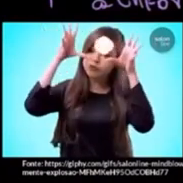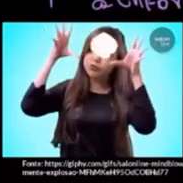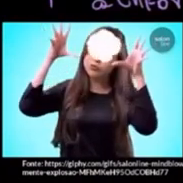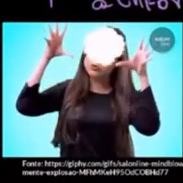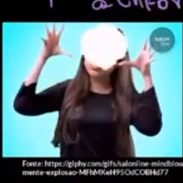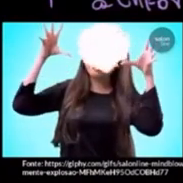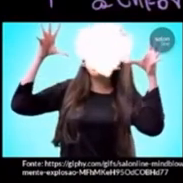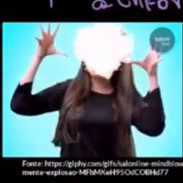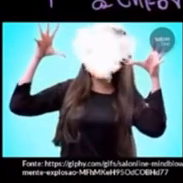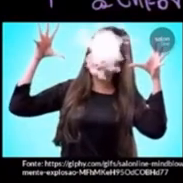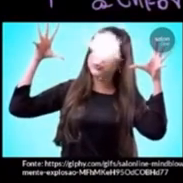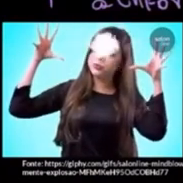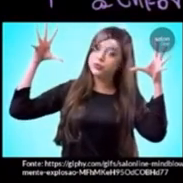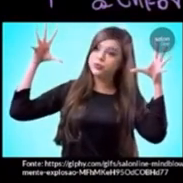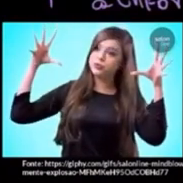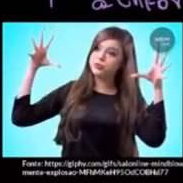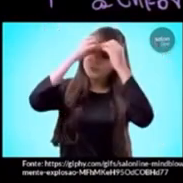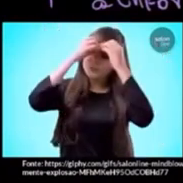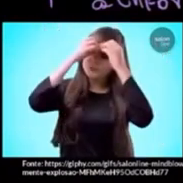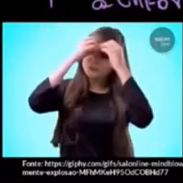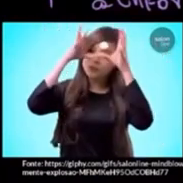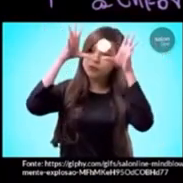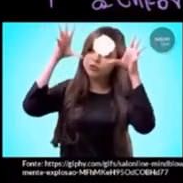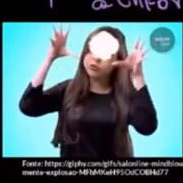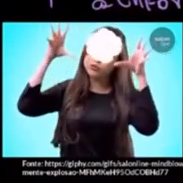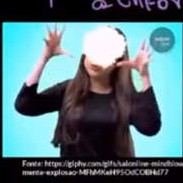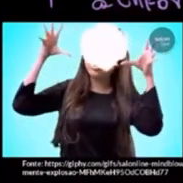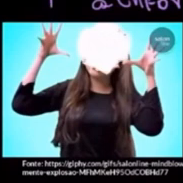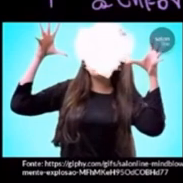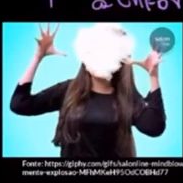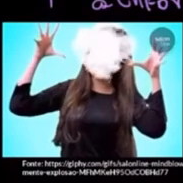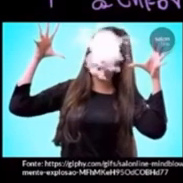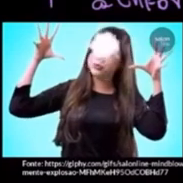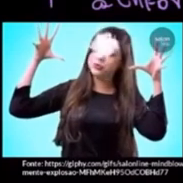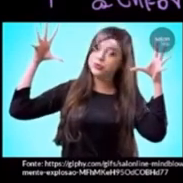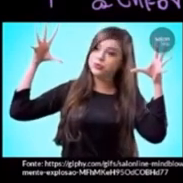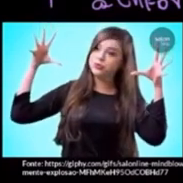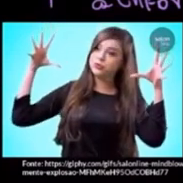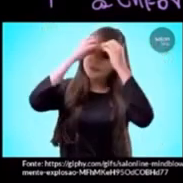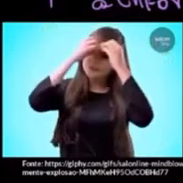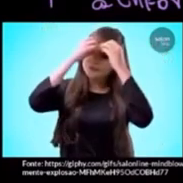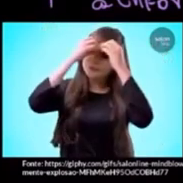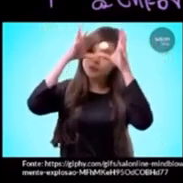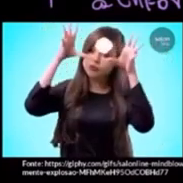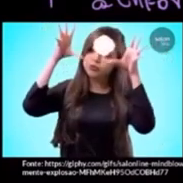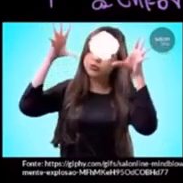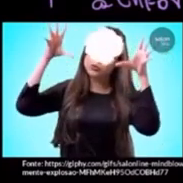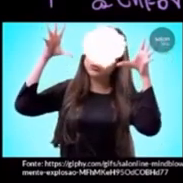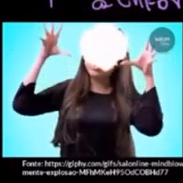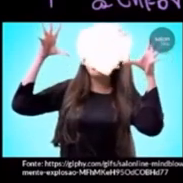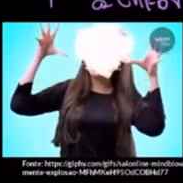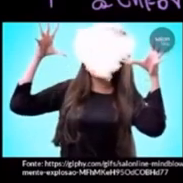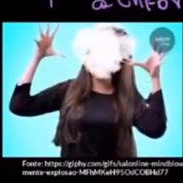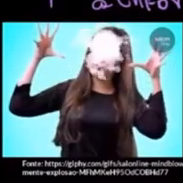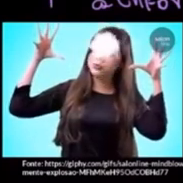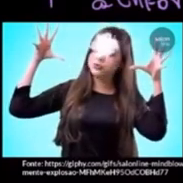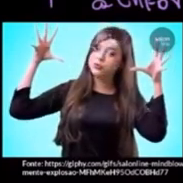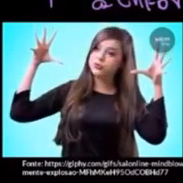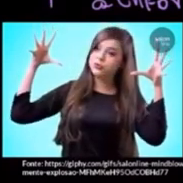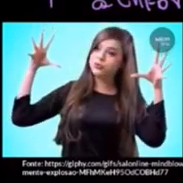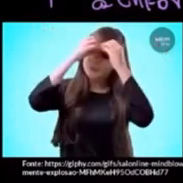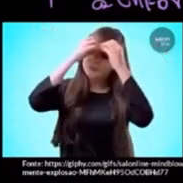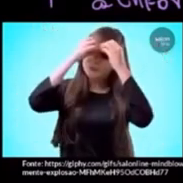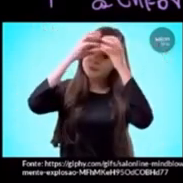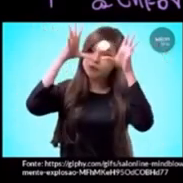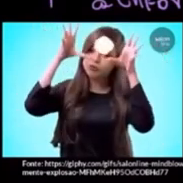surpreendemos com algo, que parece que nossa cabeça explode com aquela informação e tudo fica mais claro. E nós só